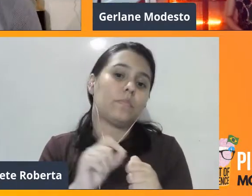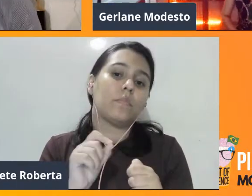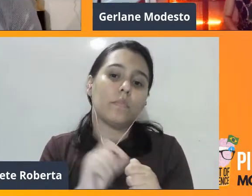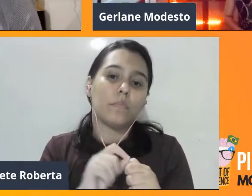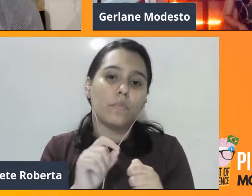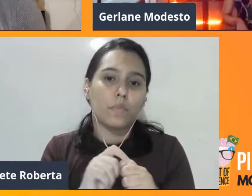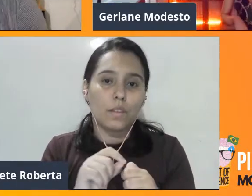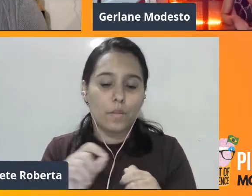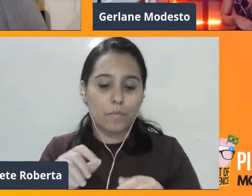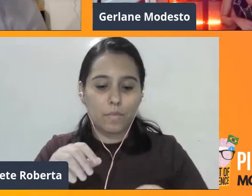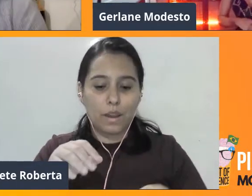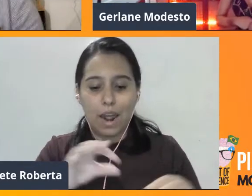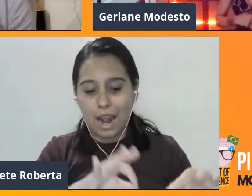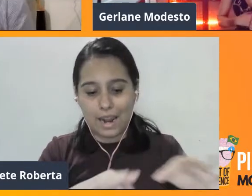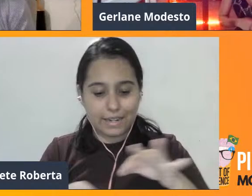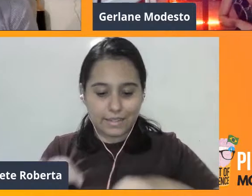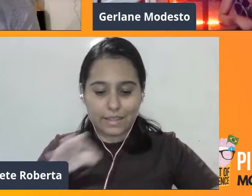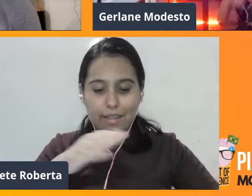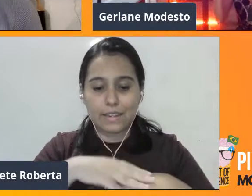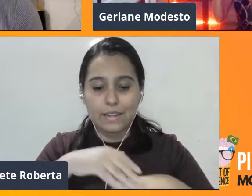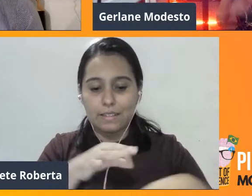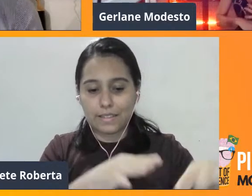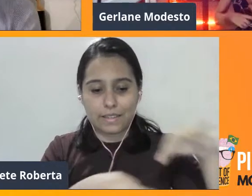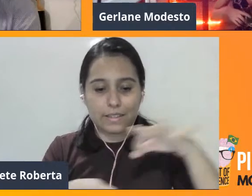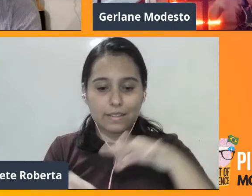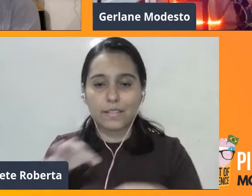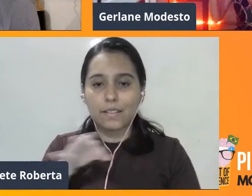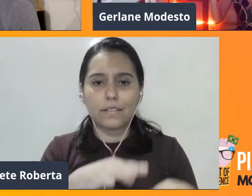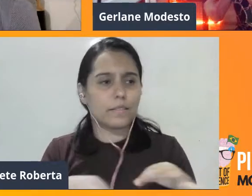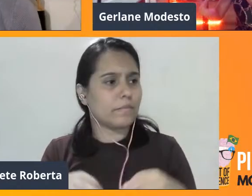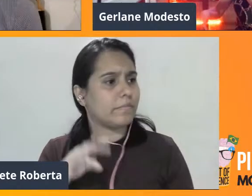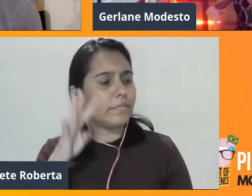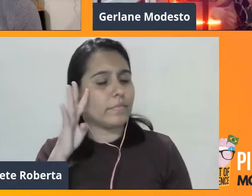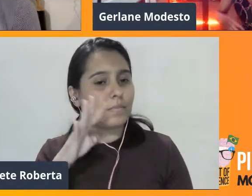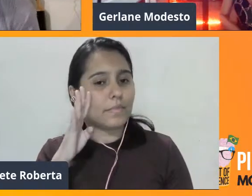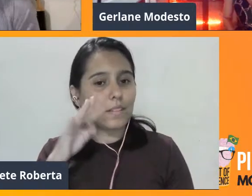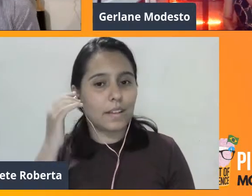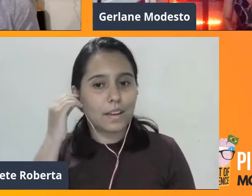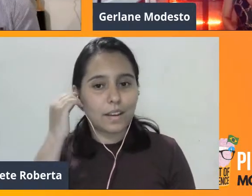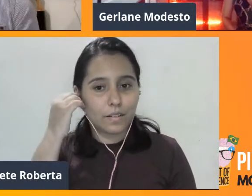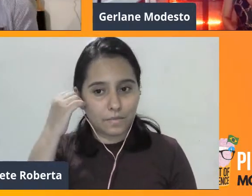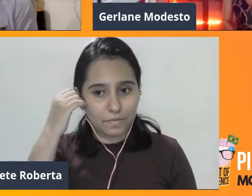Tudo a ver com a gente hoje. Muito a ver, gente. Seja bem-vindo, Felipe.